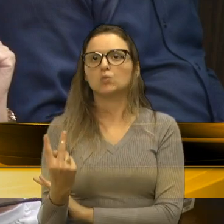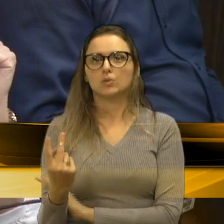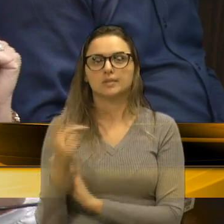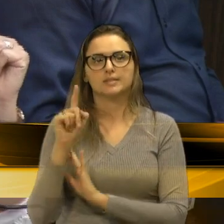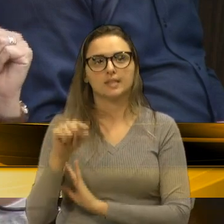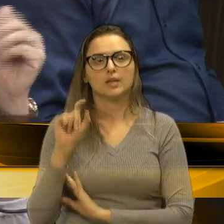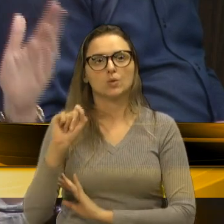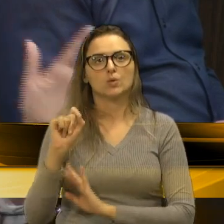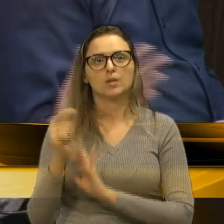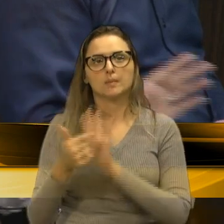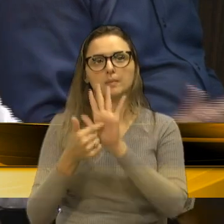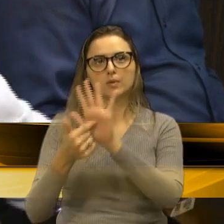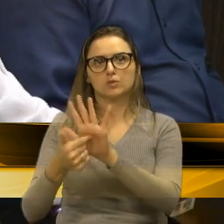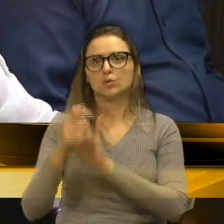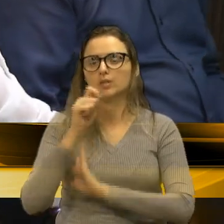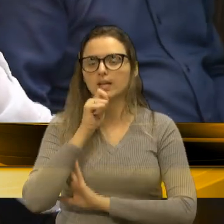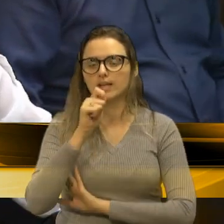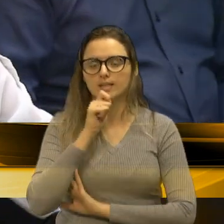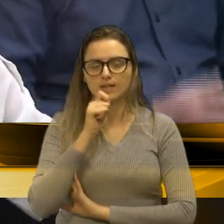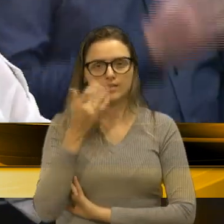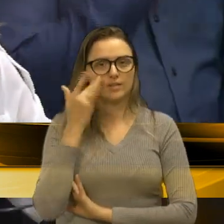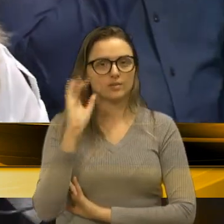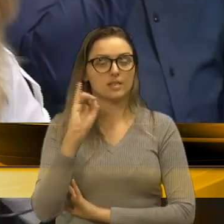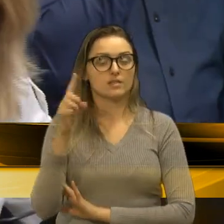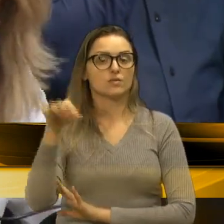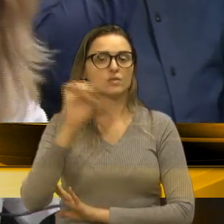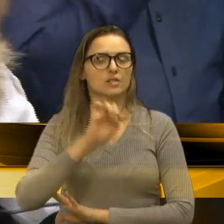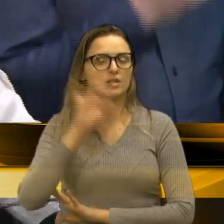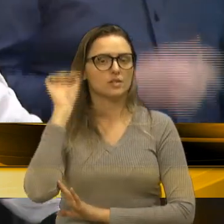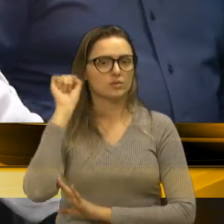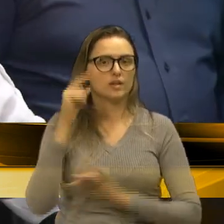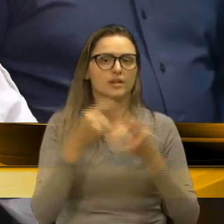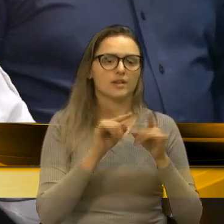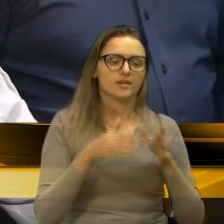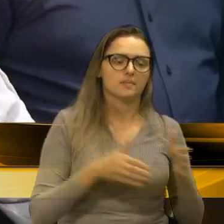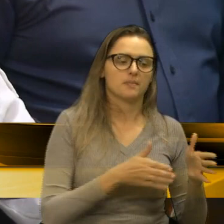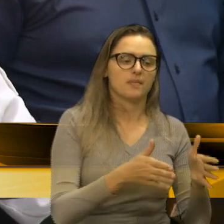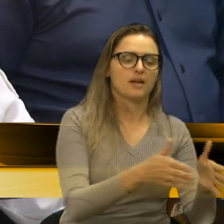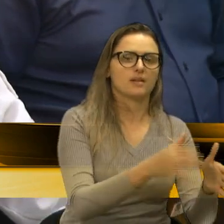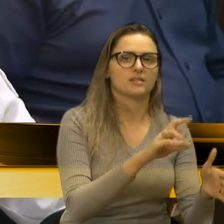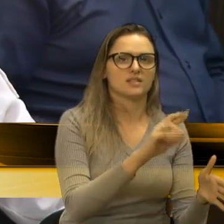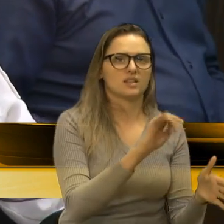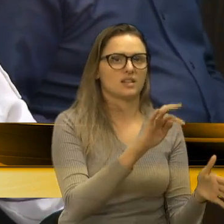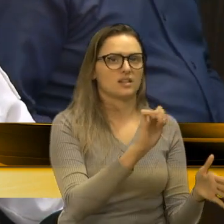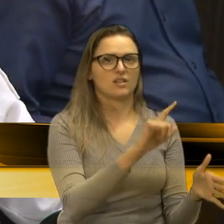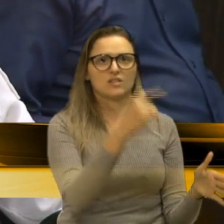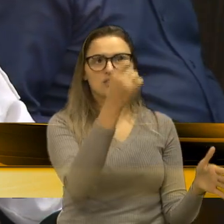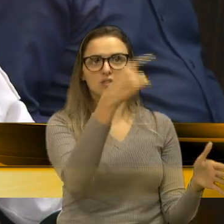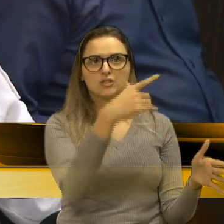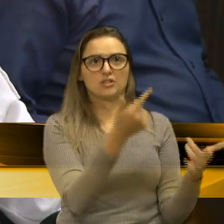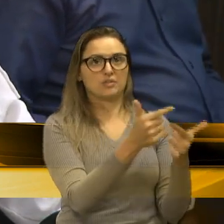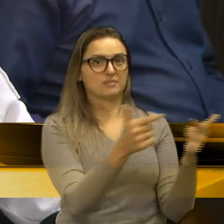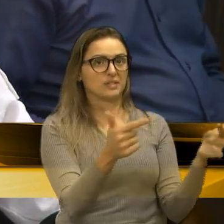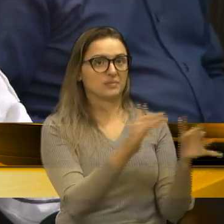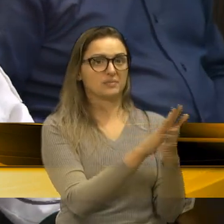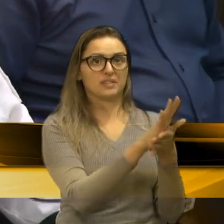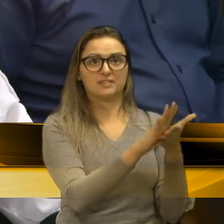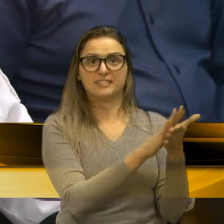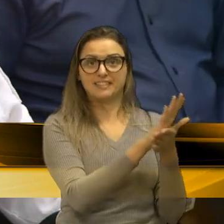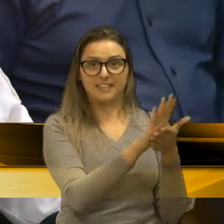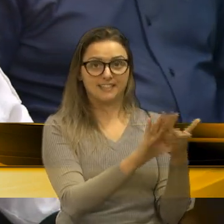na entrevista, não sei se mais alguém escutou. Agora, a Rota do Sol, eu não identifiquei ação imediata, não.